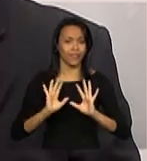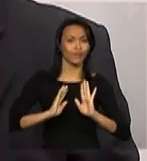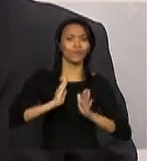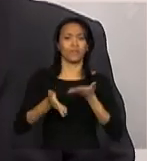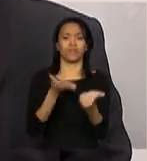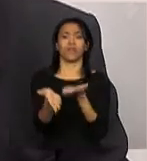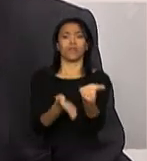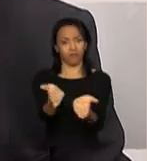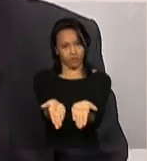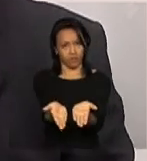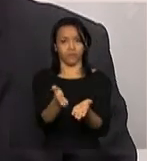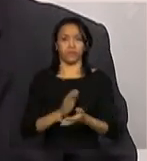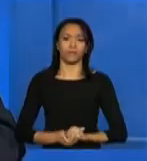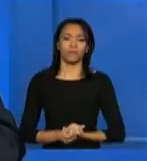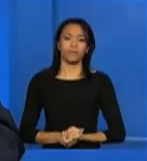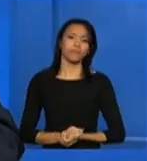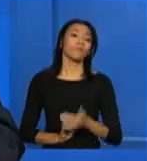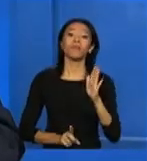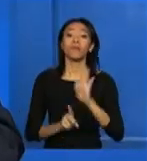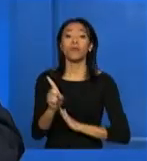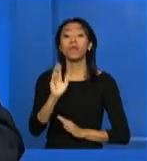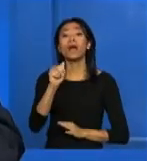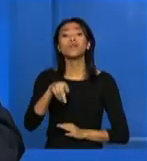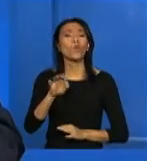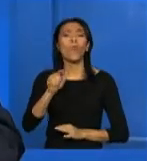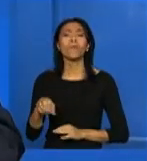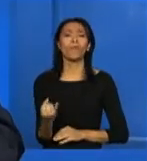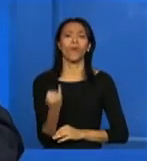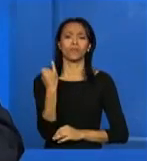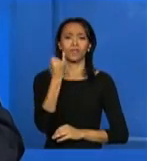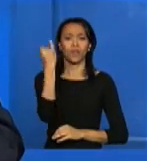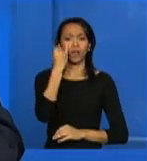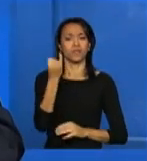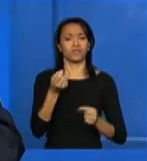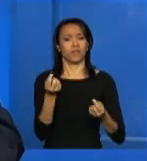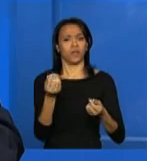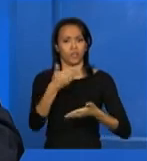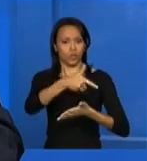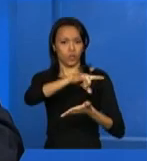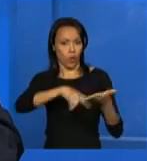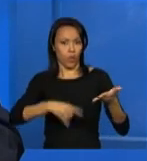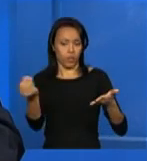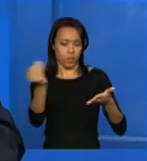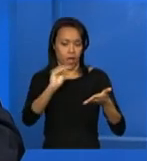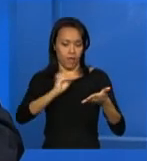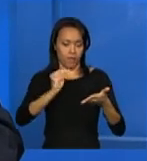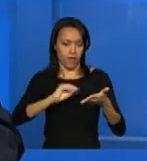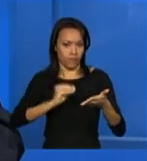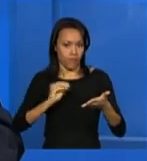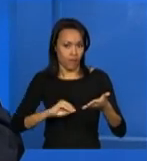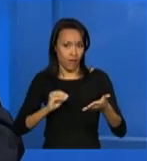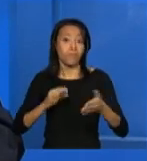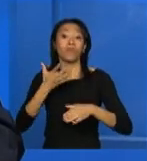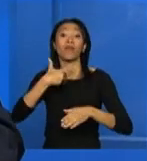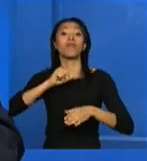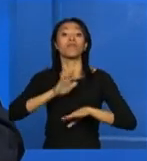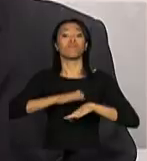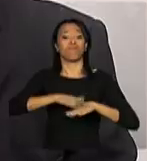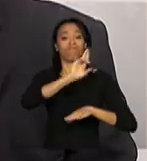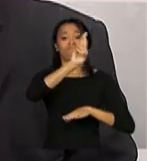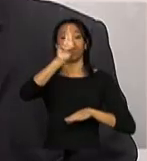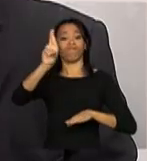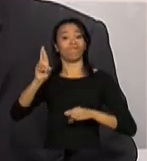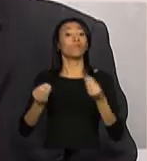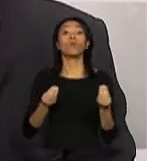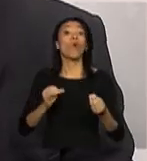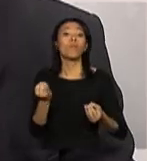ofertados. Antônio, qual a importância do preenchimento desse Demonstrativo pelos gestores? O